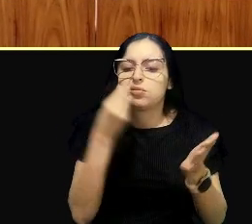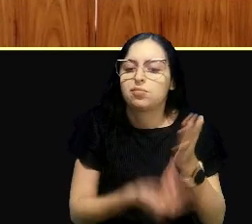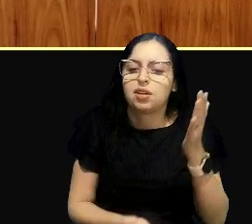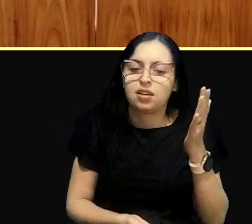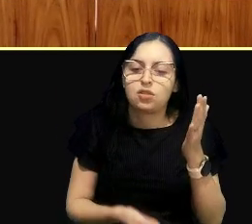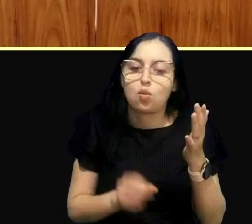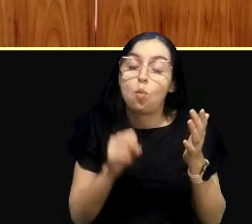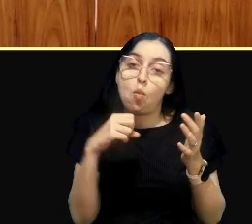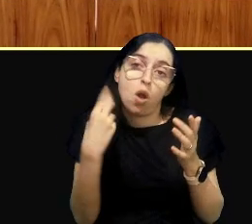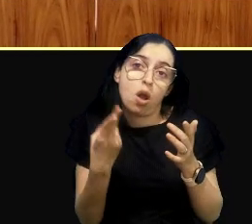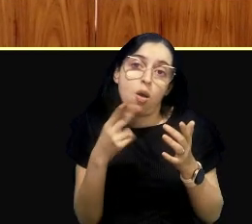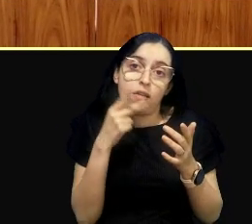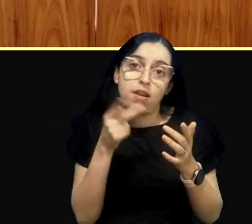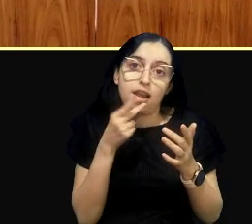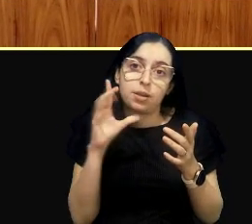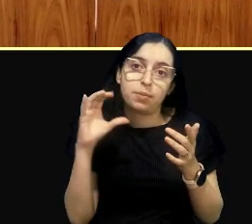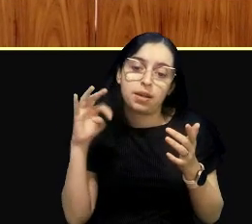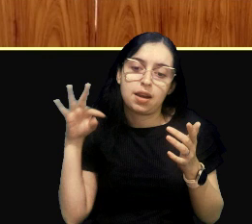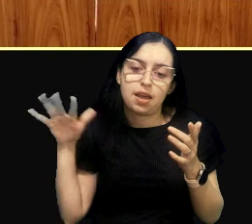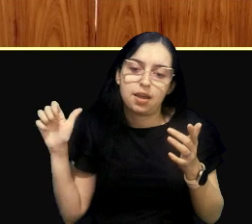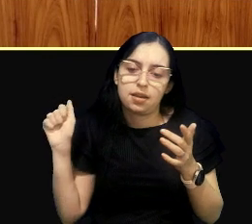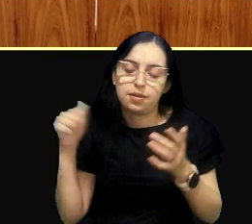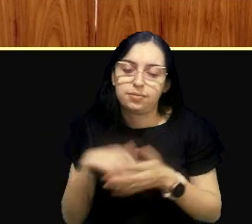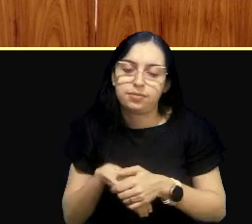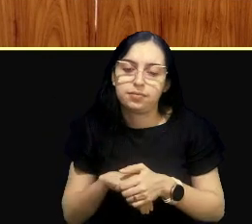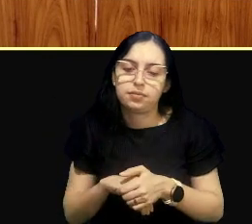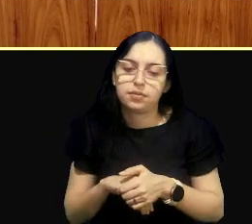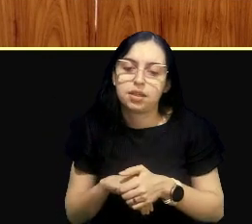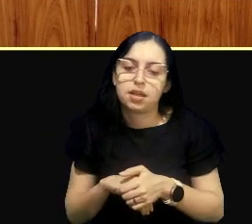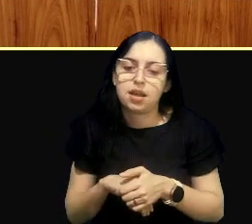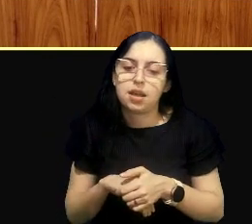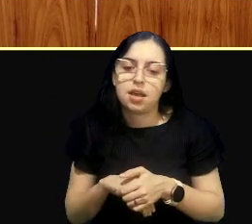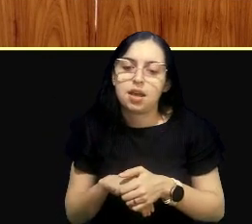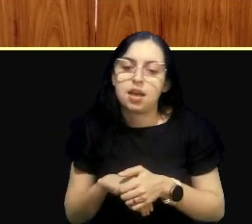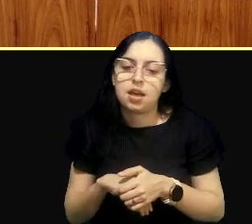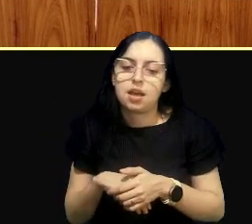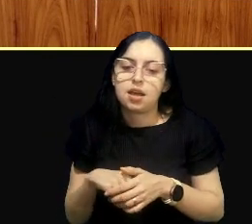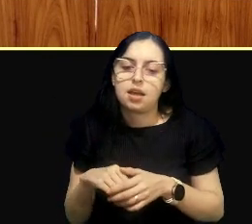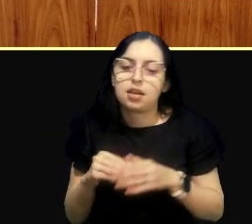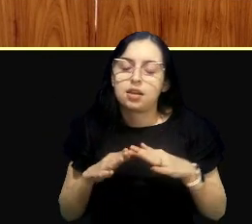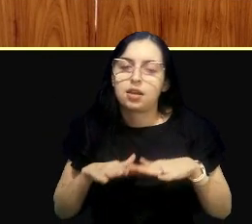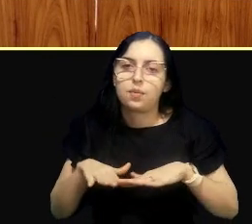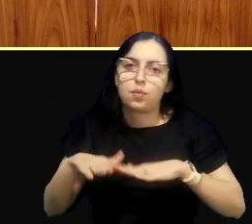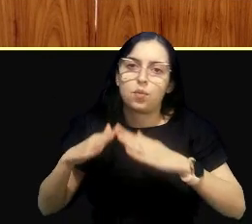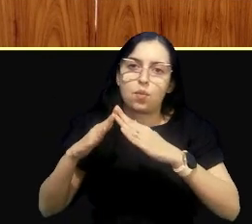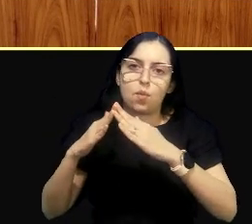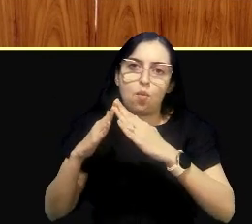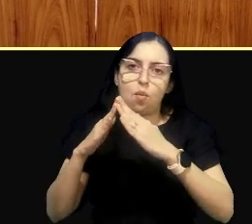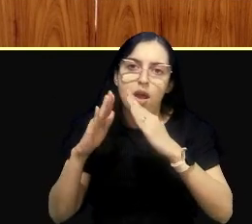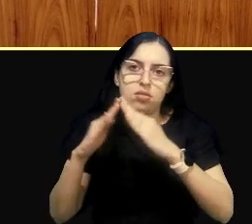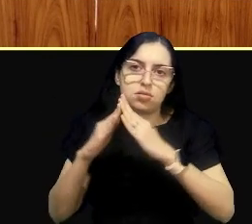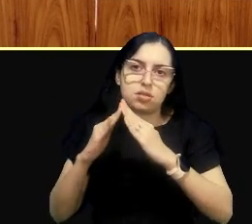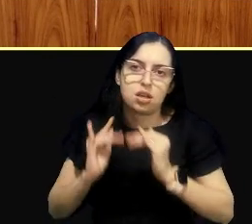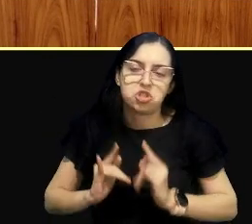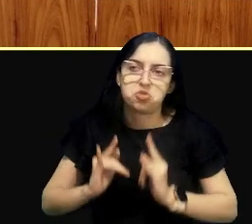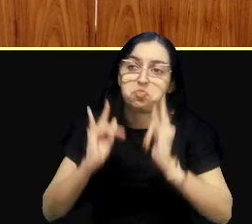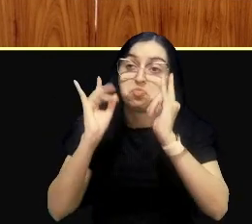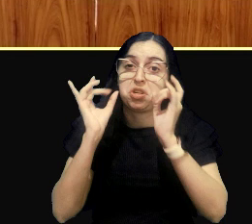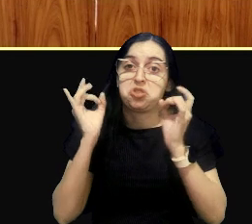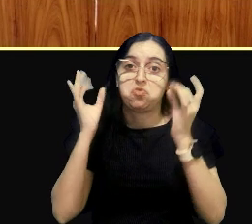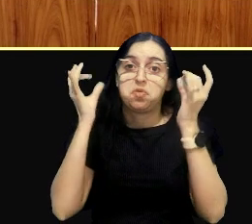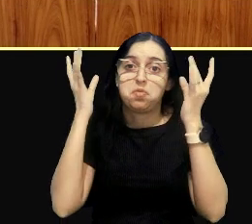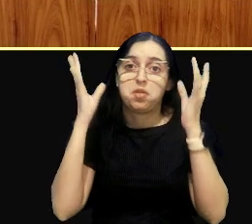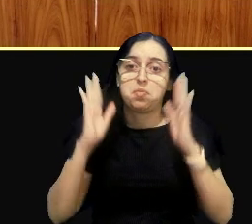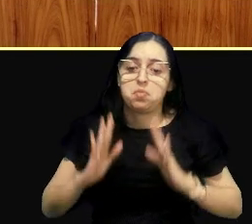coloca lá, eu sou sergipana, em Aracaju, as casas são construídas na beira do, assim, os prédios chiques, são